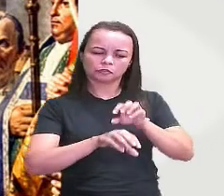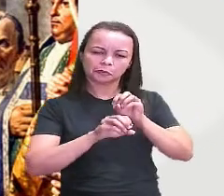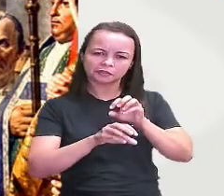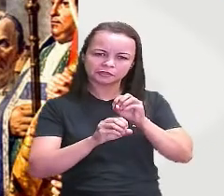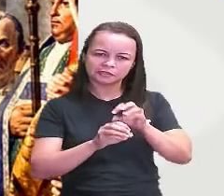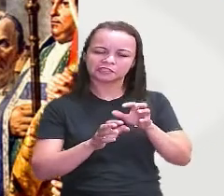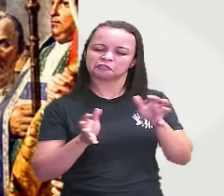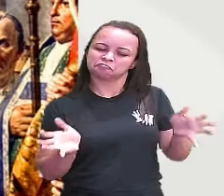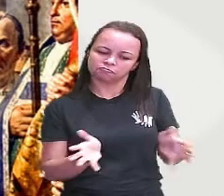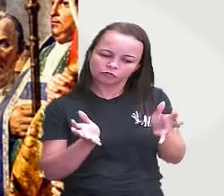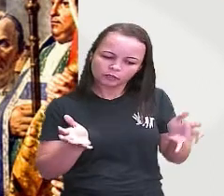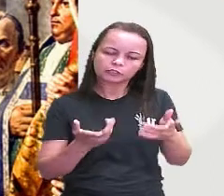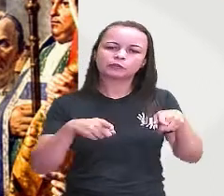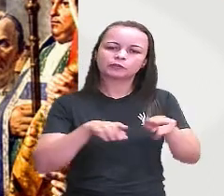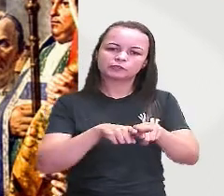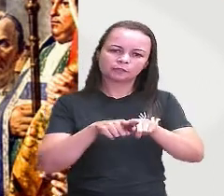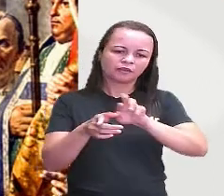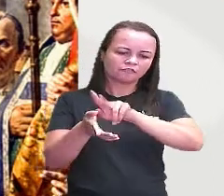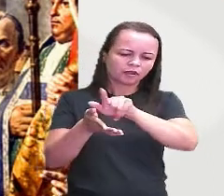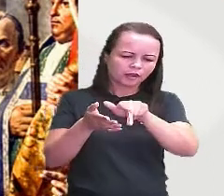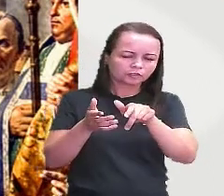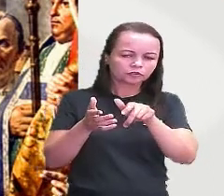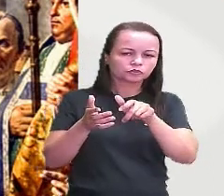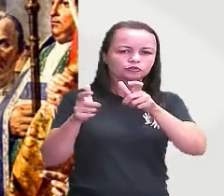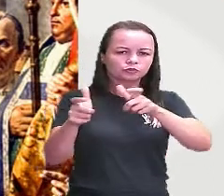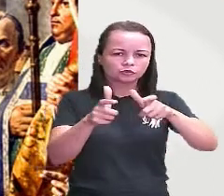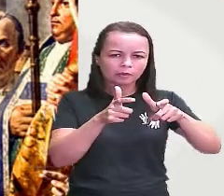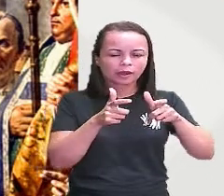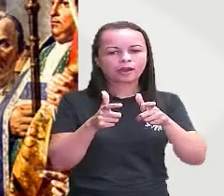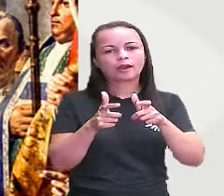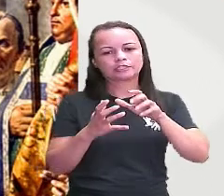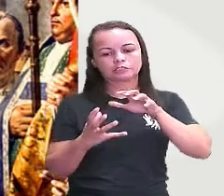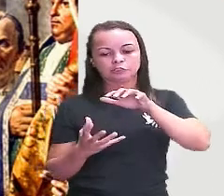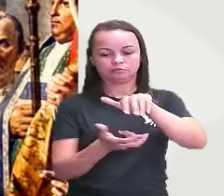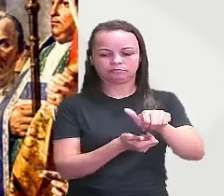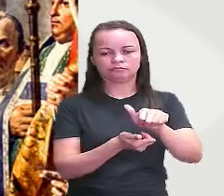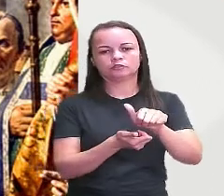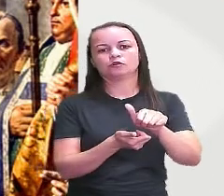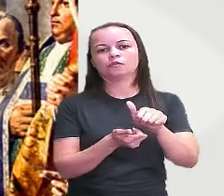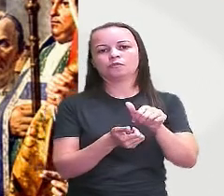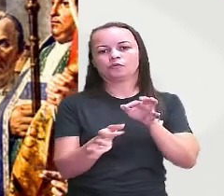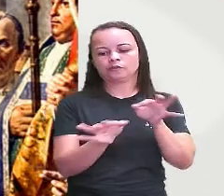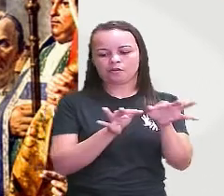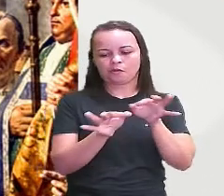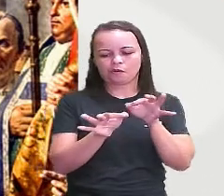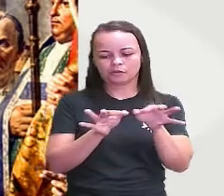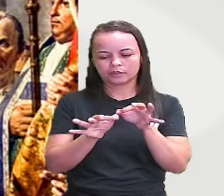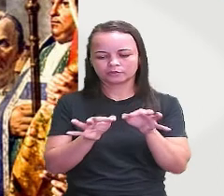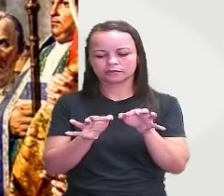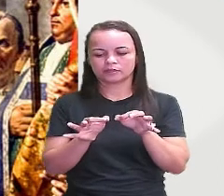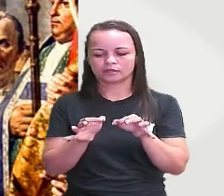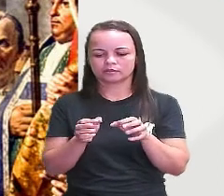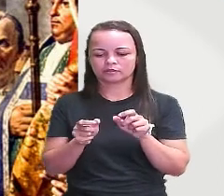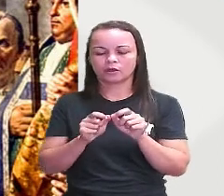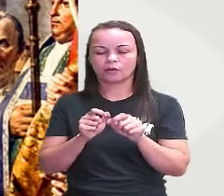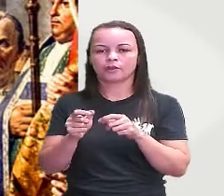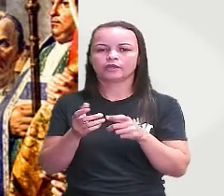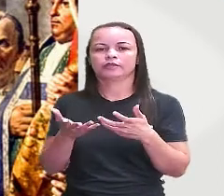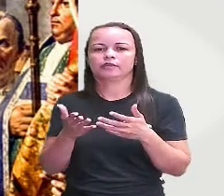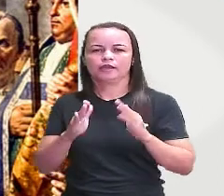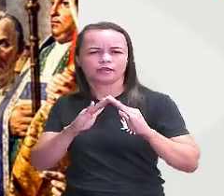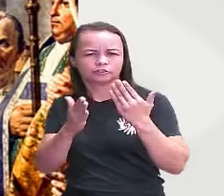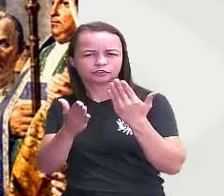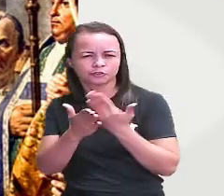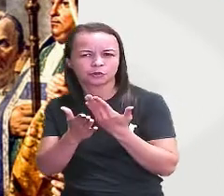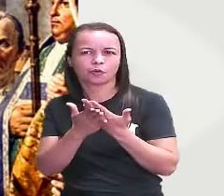influenciou em diversas outras partes do mundo a organização em que a escola